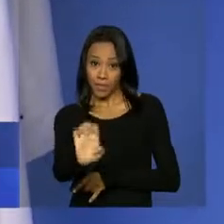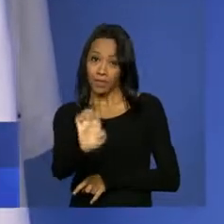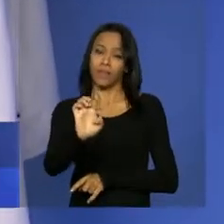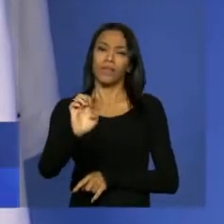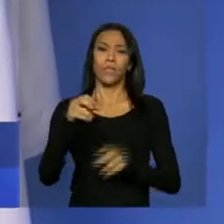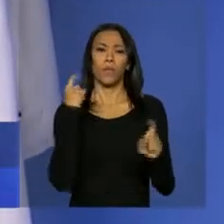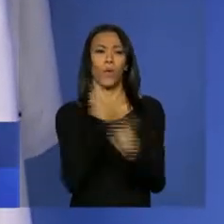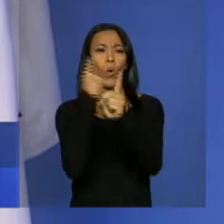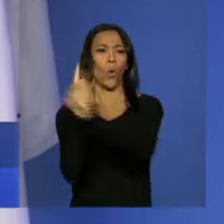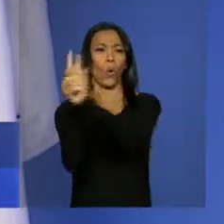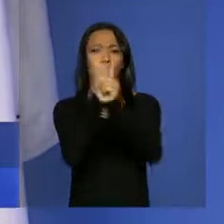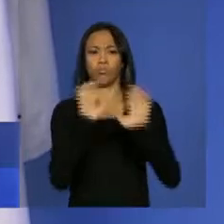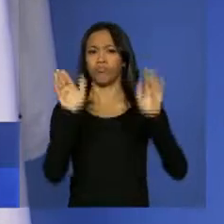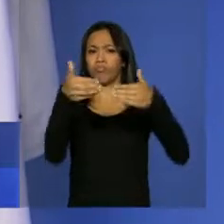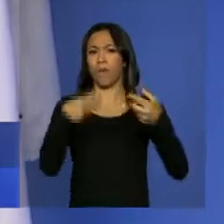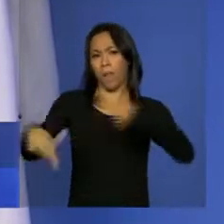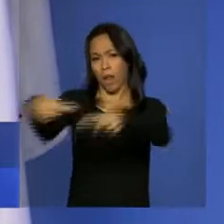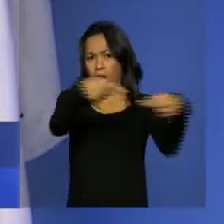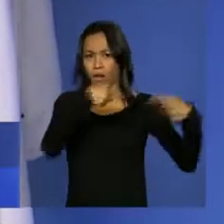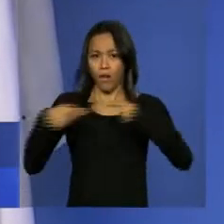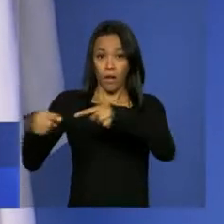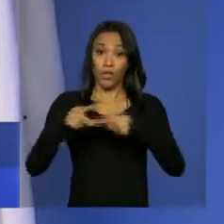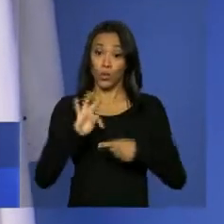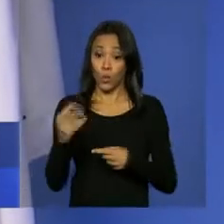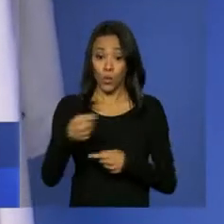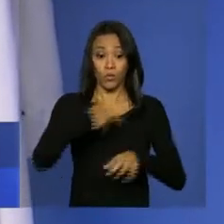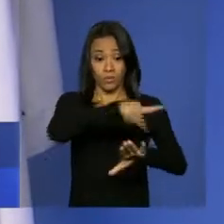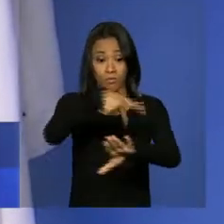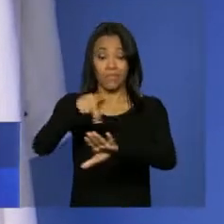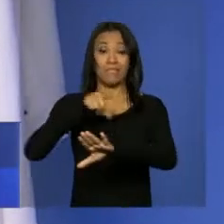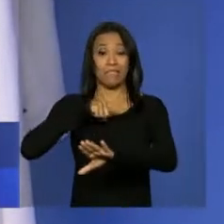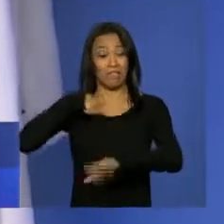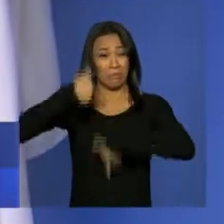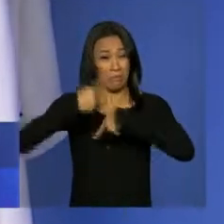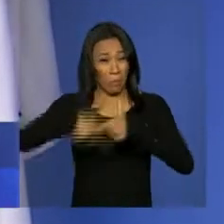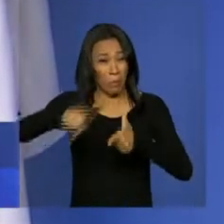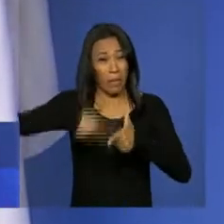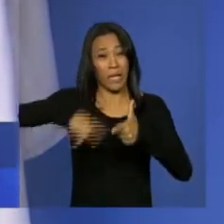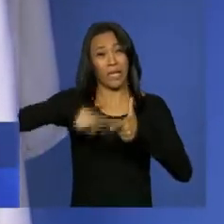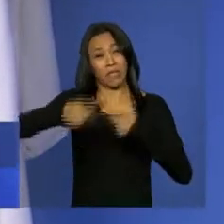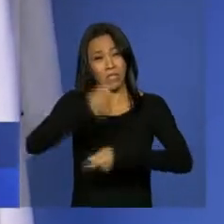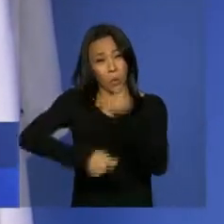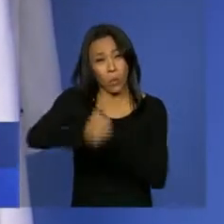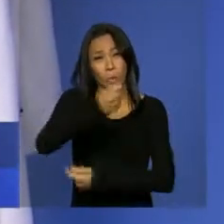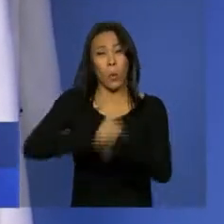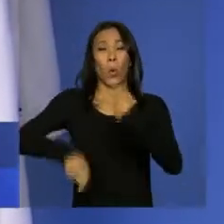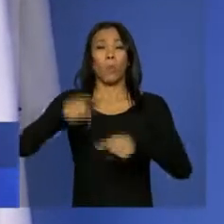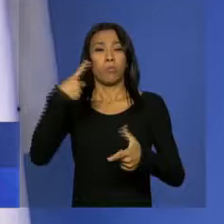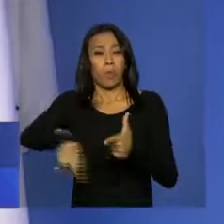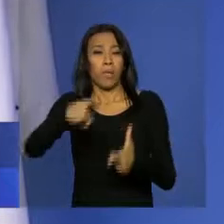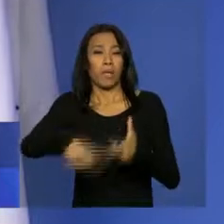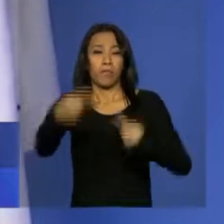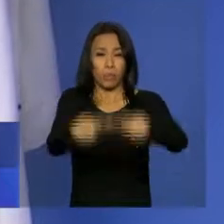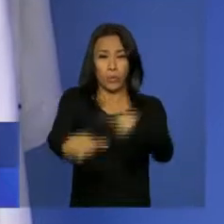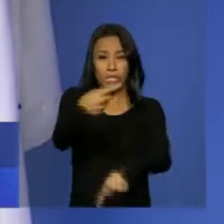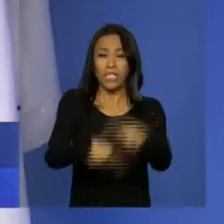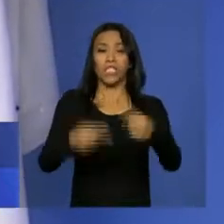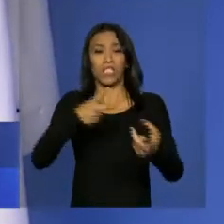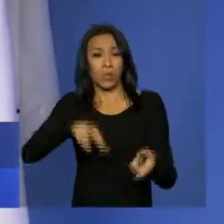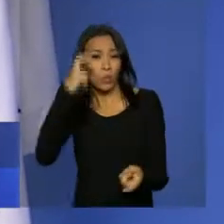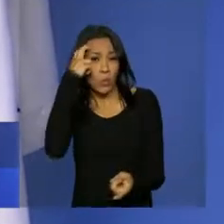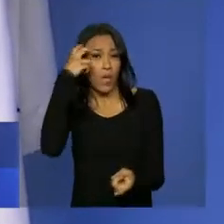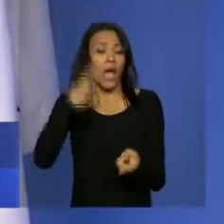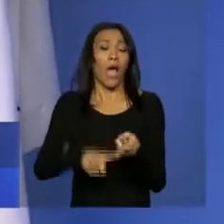avançar pautas comuns. Todos eles enfrentam o desafio do desenvolvimento. Existe uma série de questões culturais e políticas, questões de